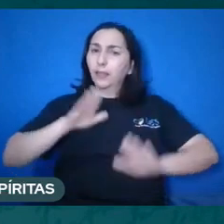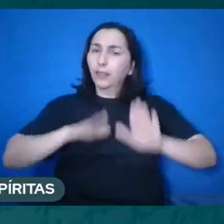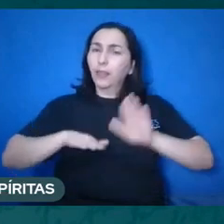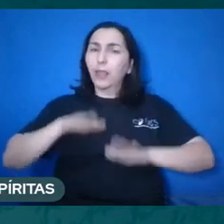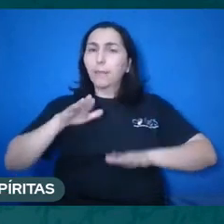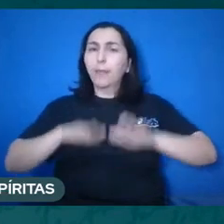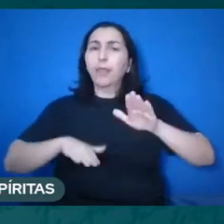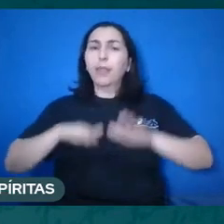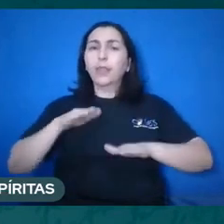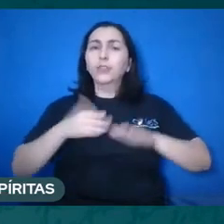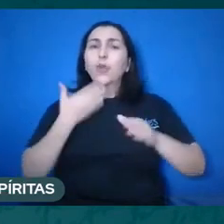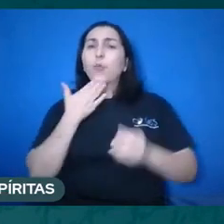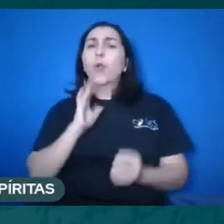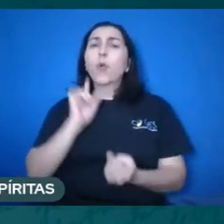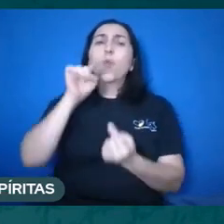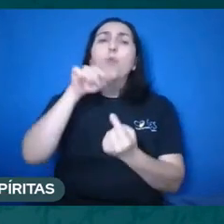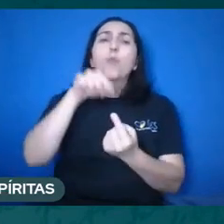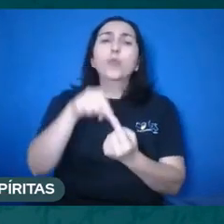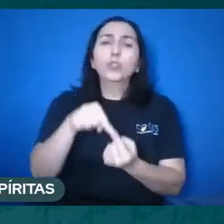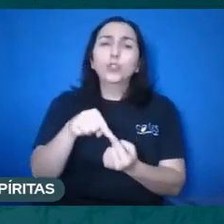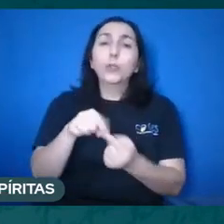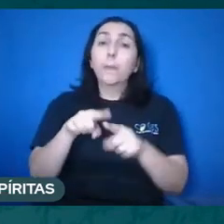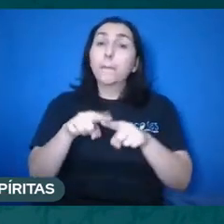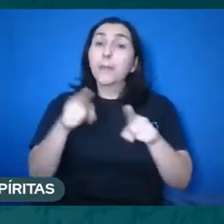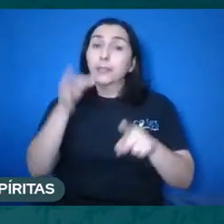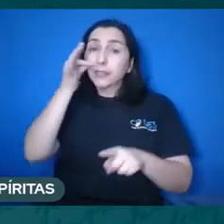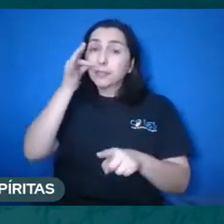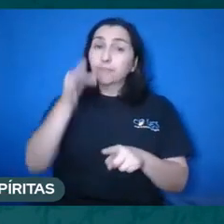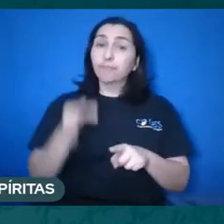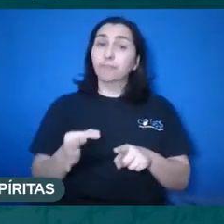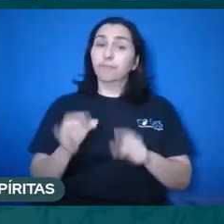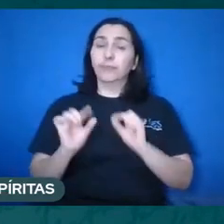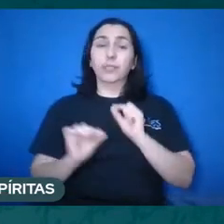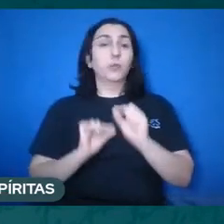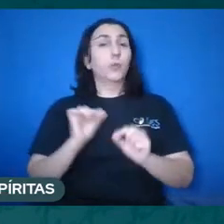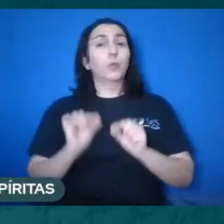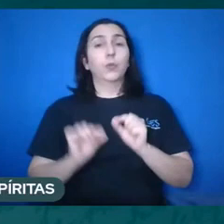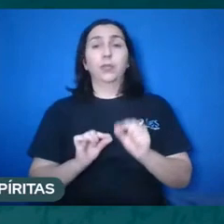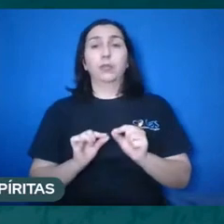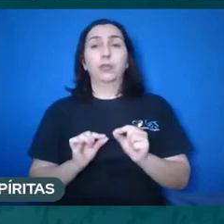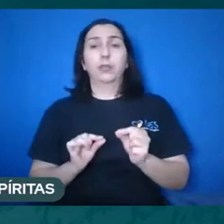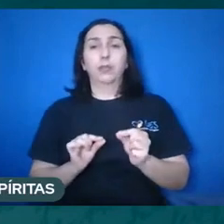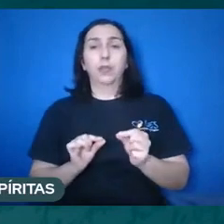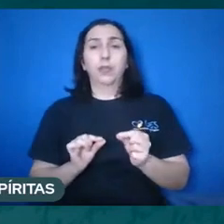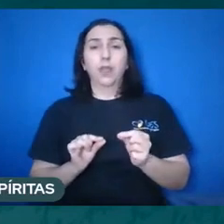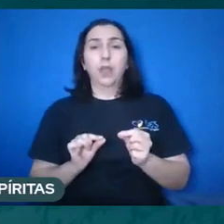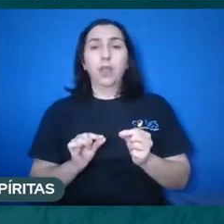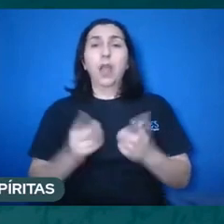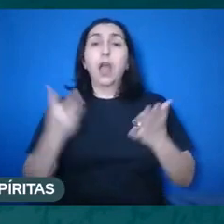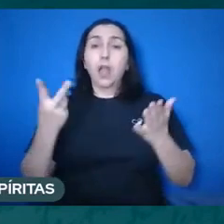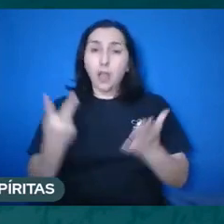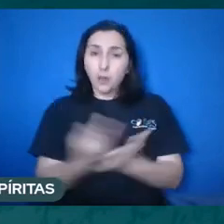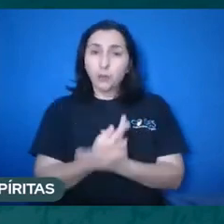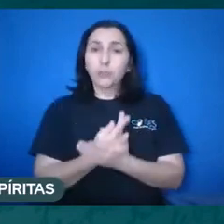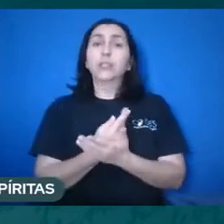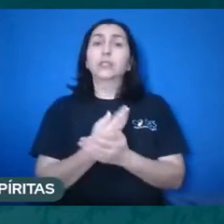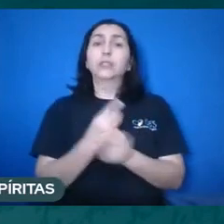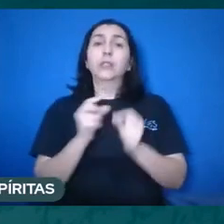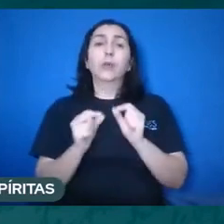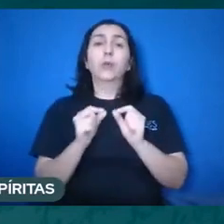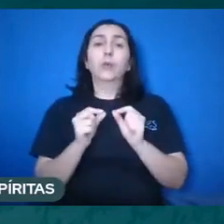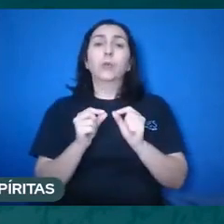e do motivo, mas eles alertam que uma consequência a qual o suicida nunca se distanciará